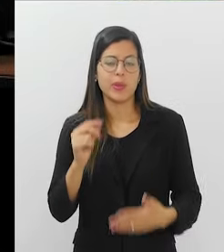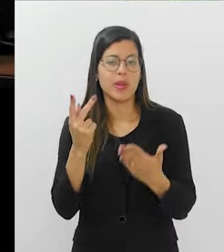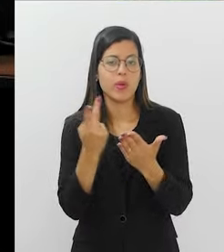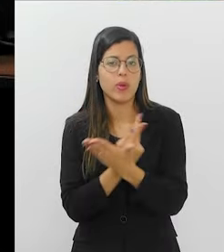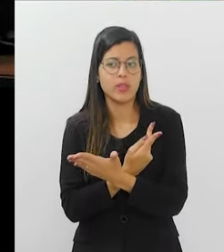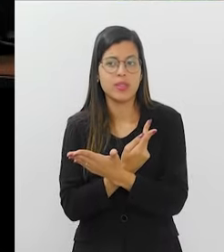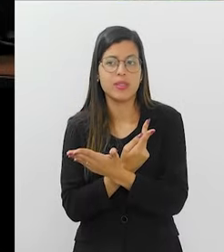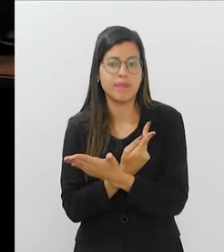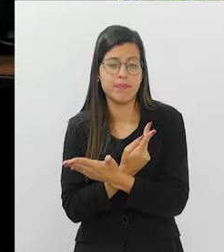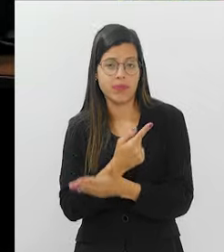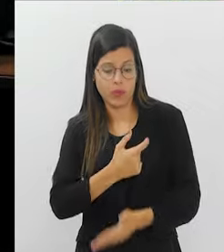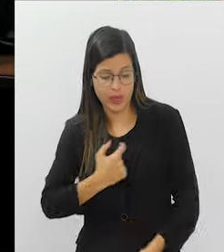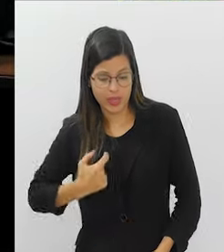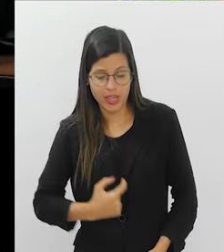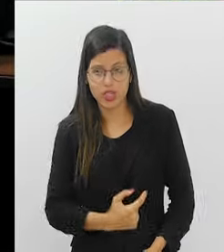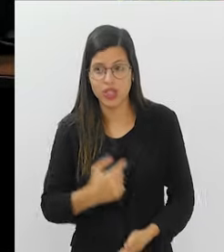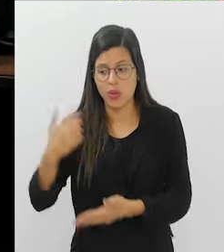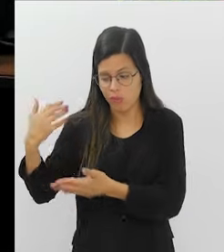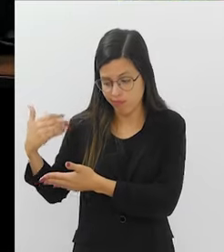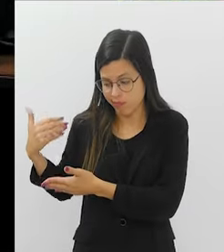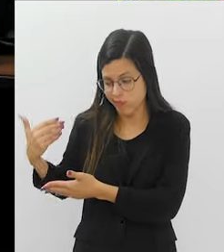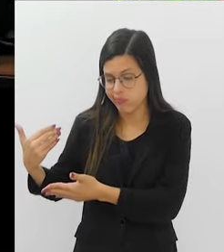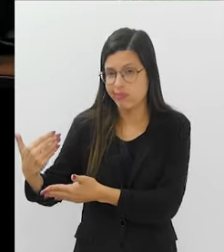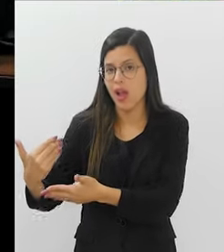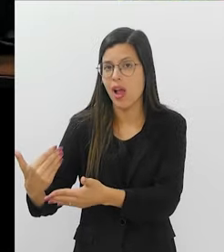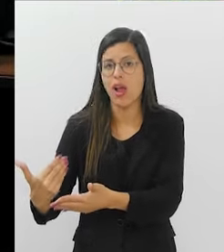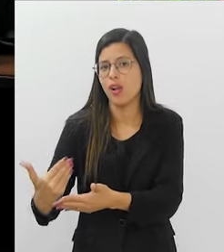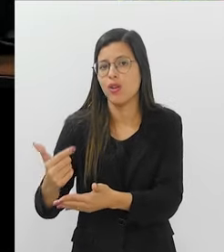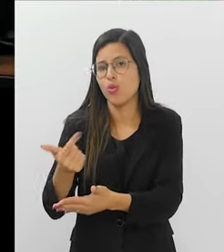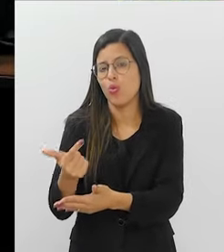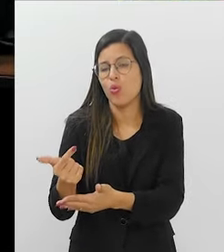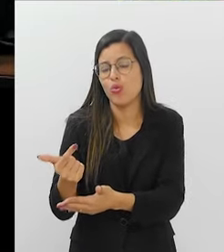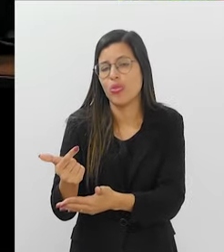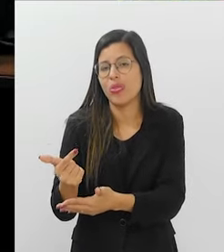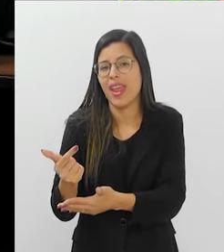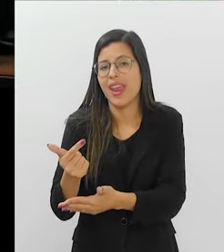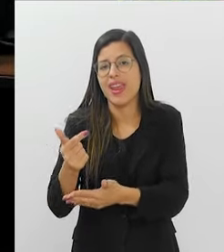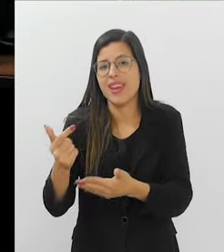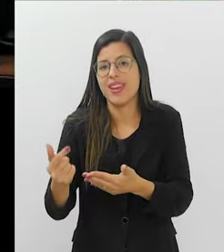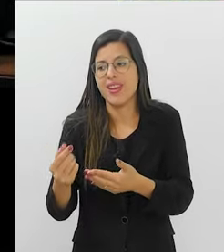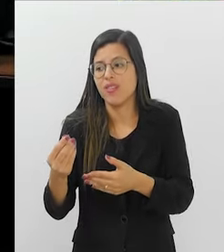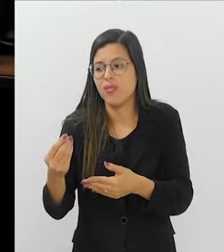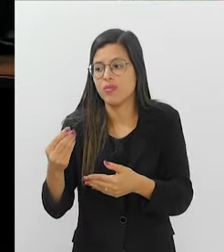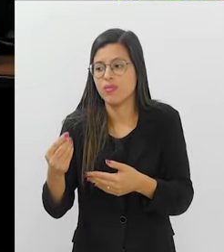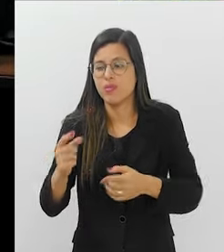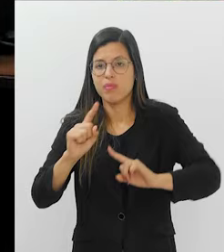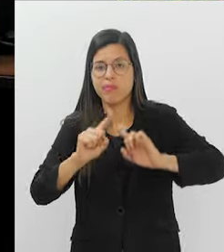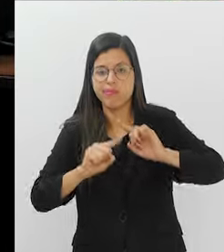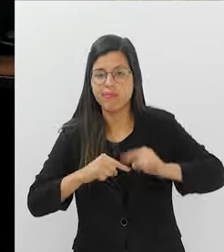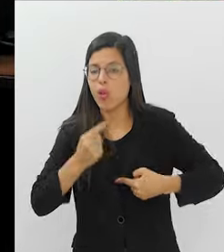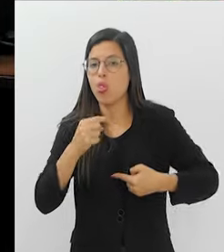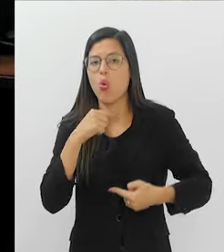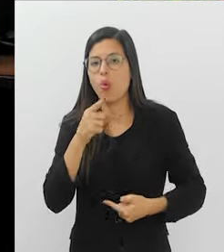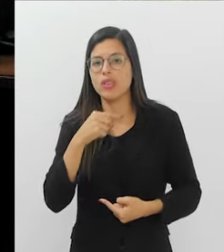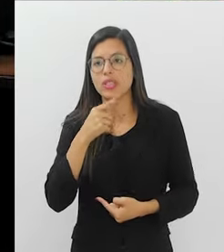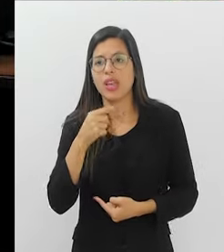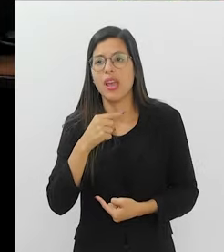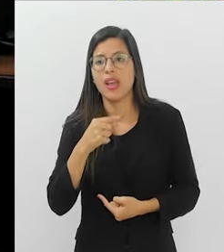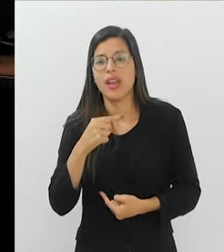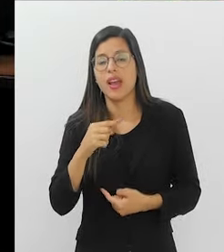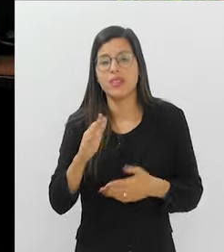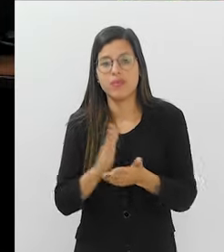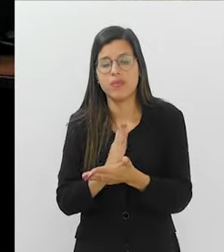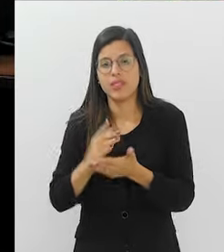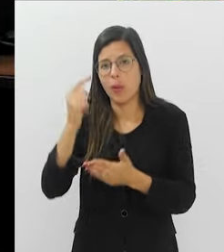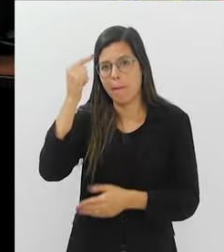Então, o que acontece? O nosso intestino passa uma vida toda sem uma reposição. Então, quem que aqui já